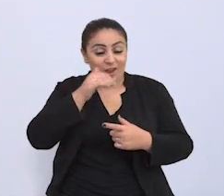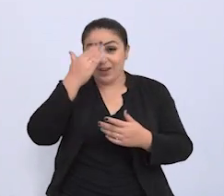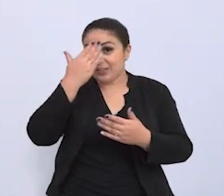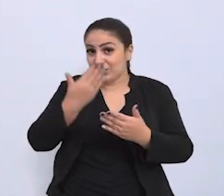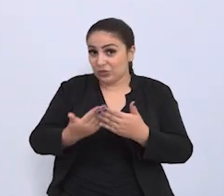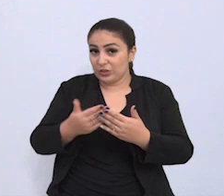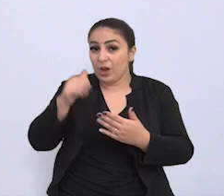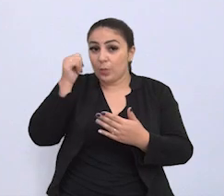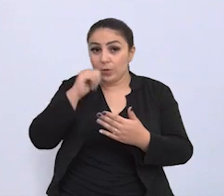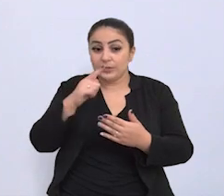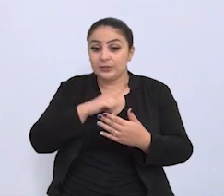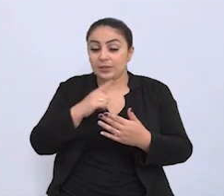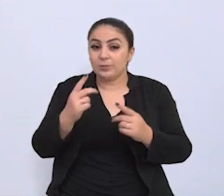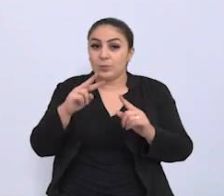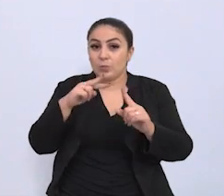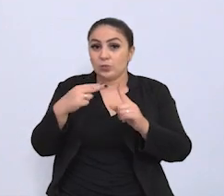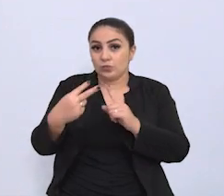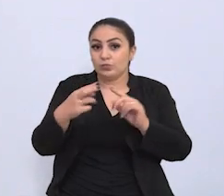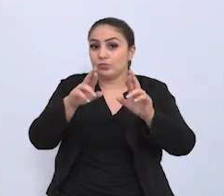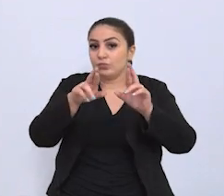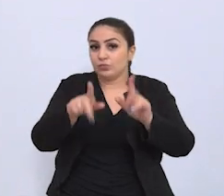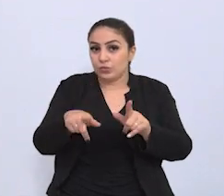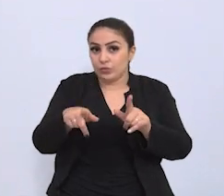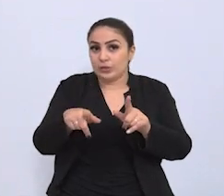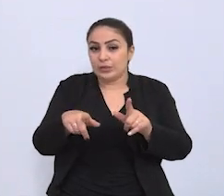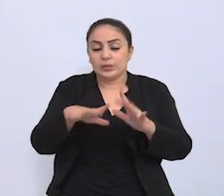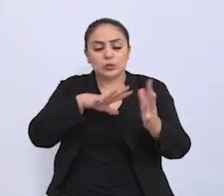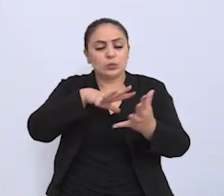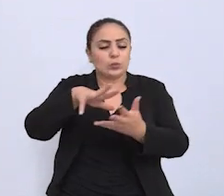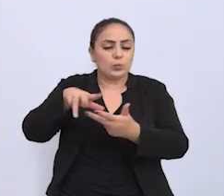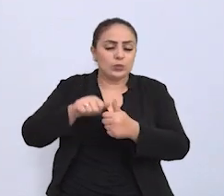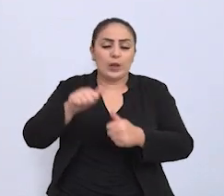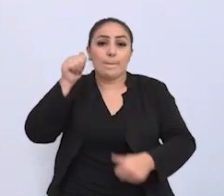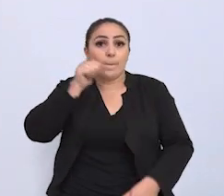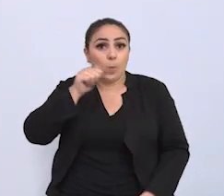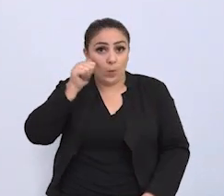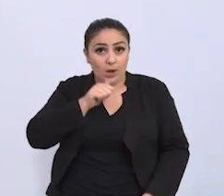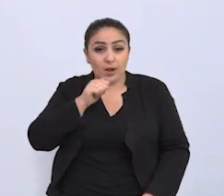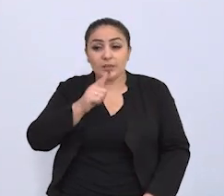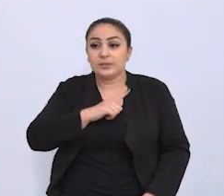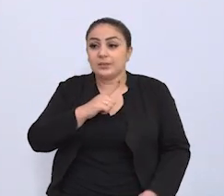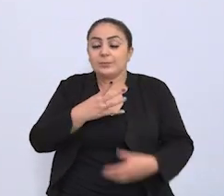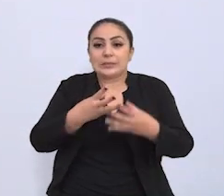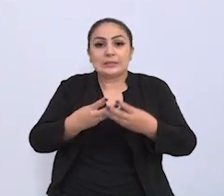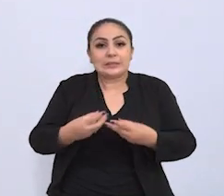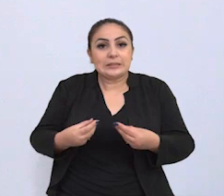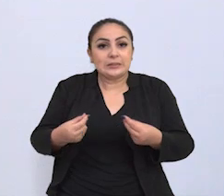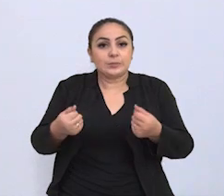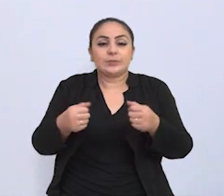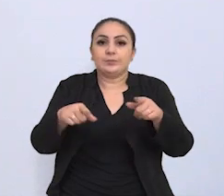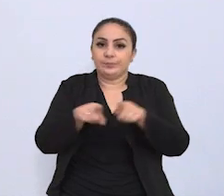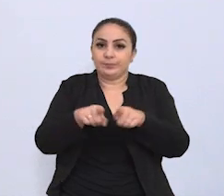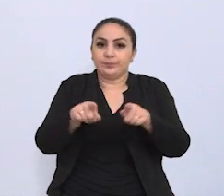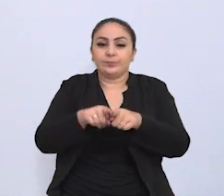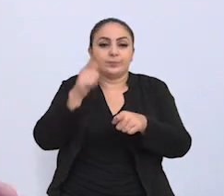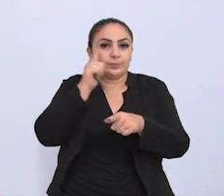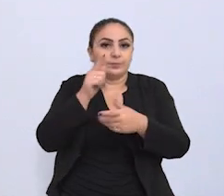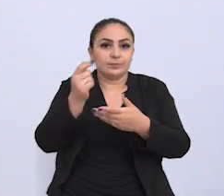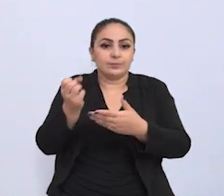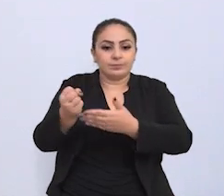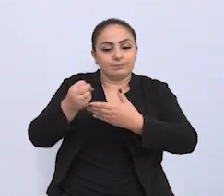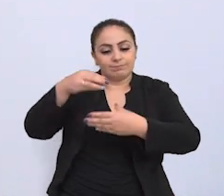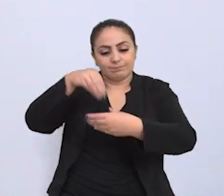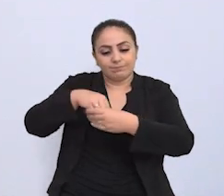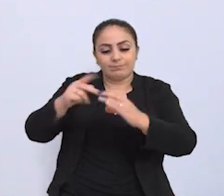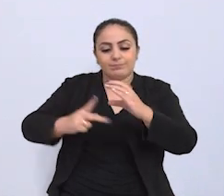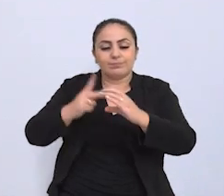Acredito que as mulheres têm uma visão diferente do mundo. As mulheres têm uma sensibilidade e elas vão trazer